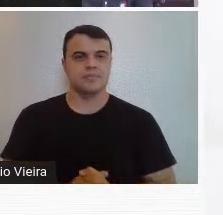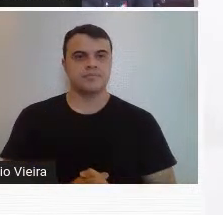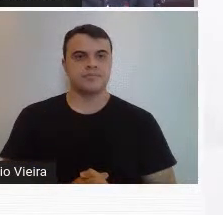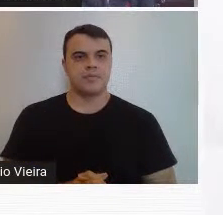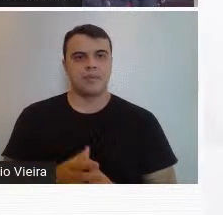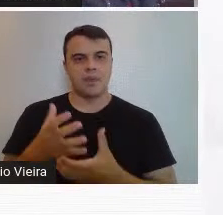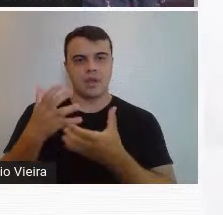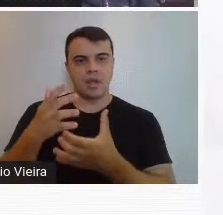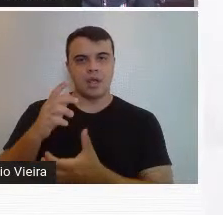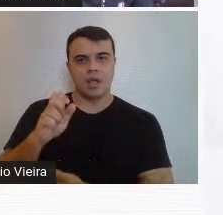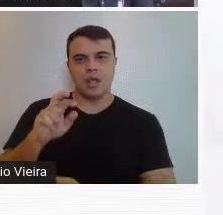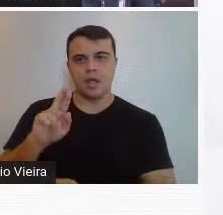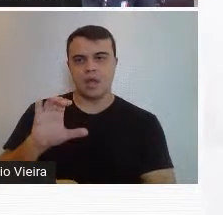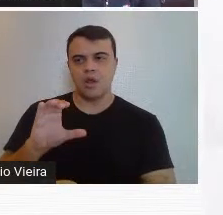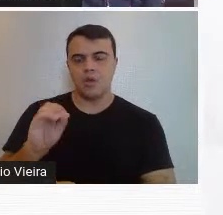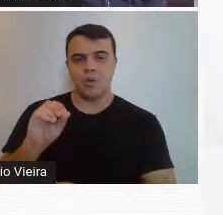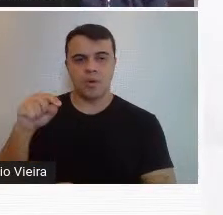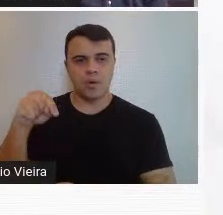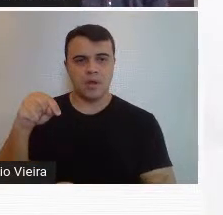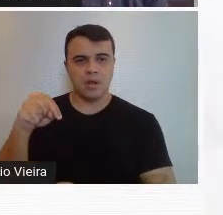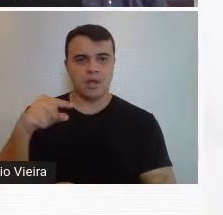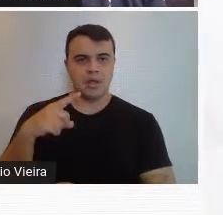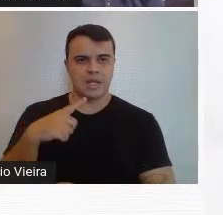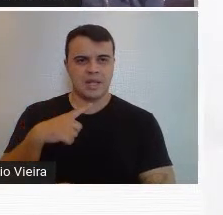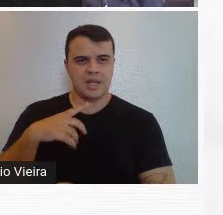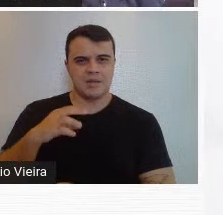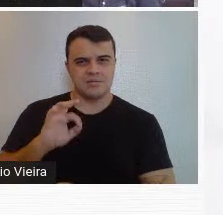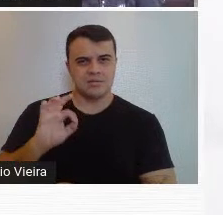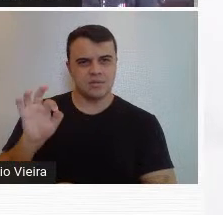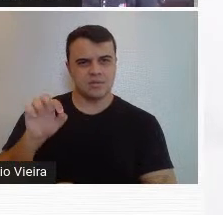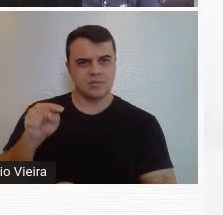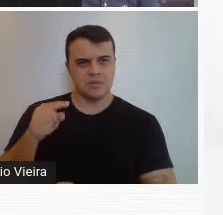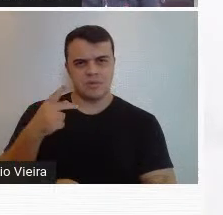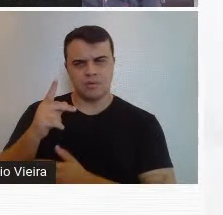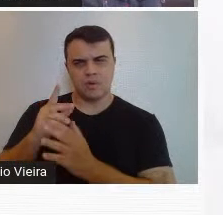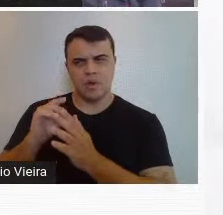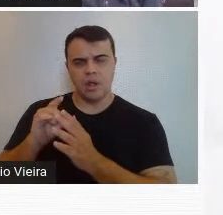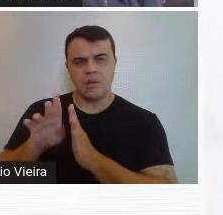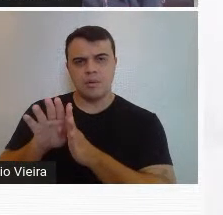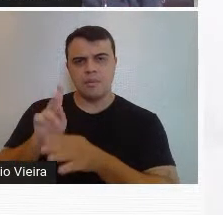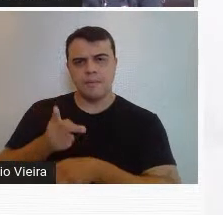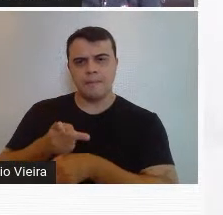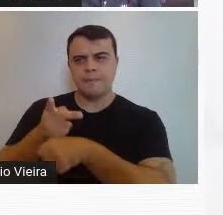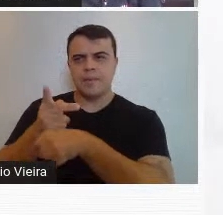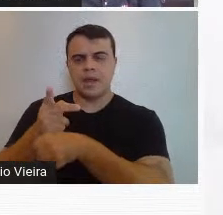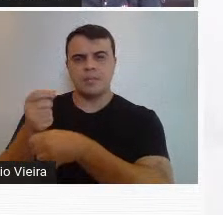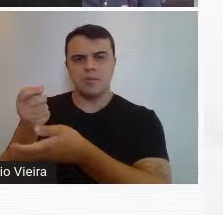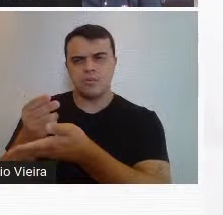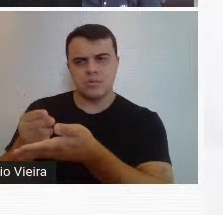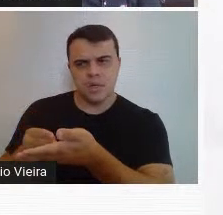coloquei aqui o Érico de Paula que ganhou menção honrosa, trabalhava ilustrador,